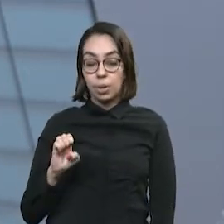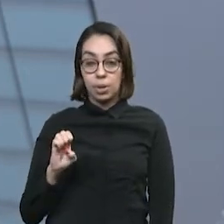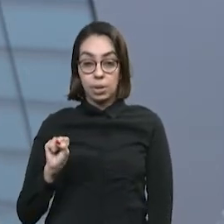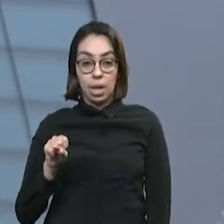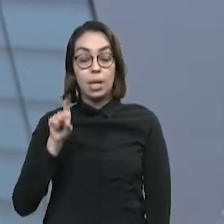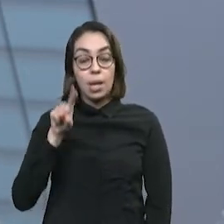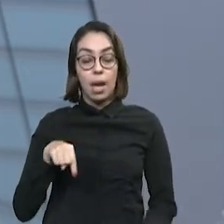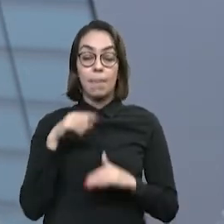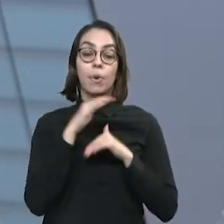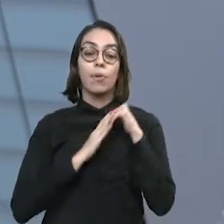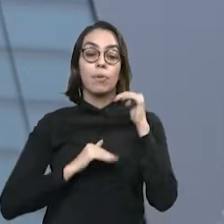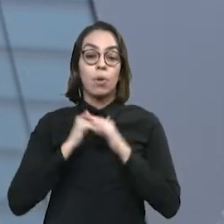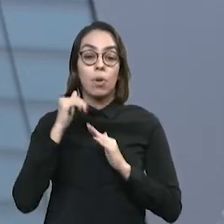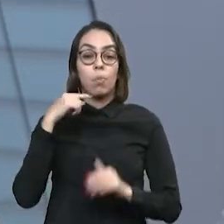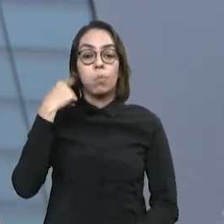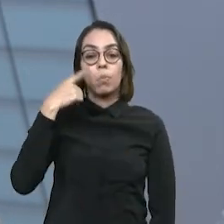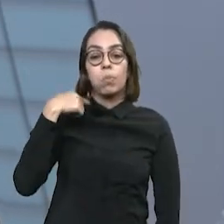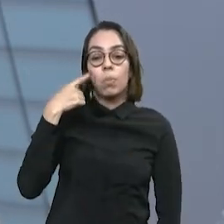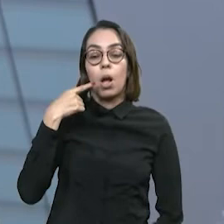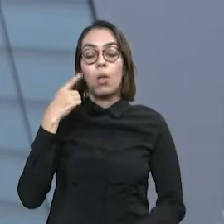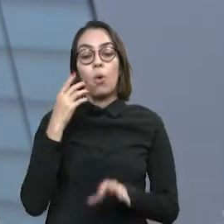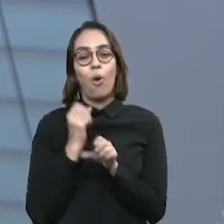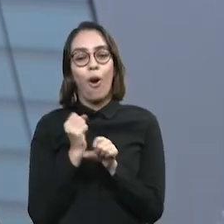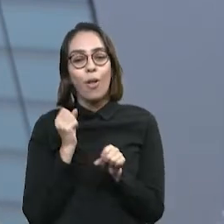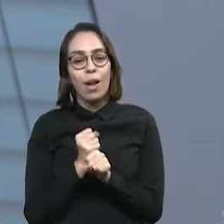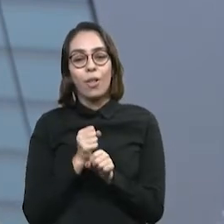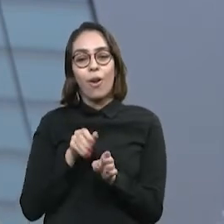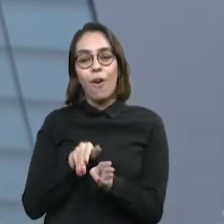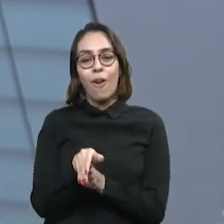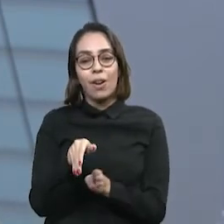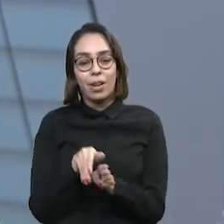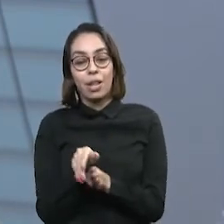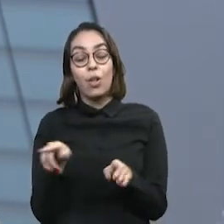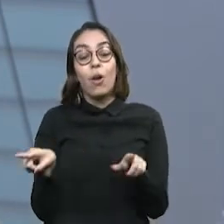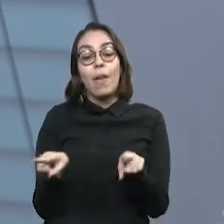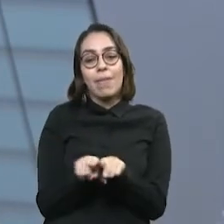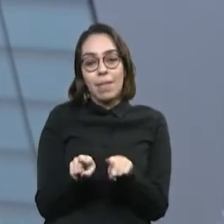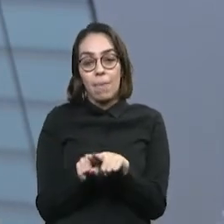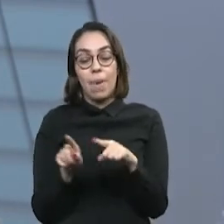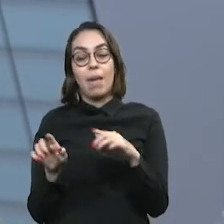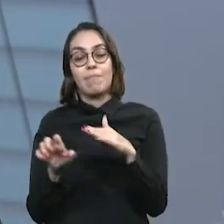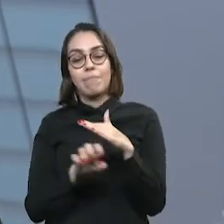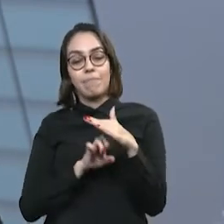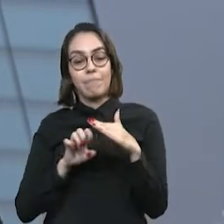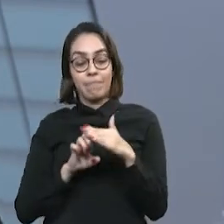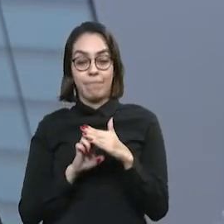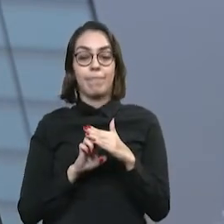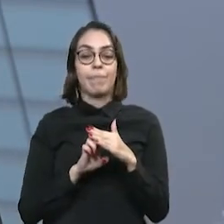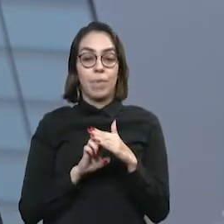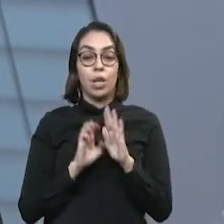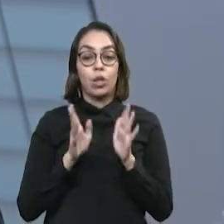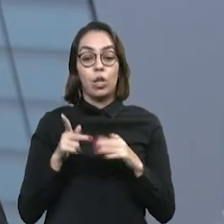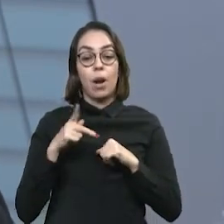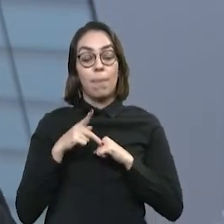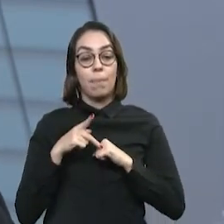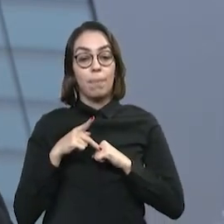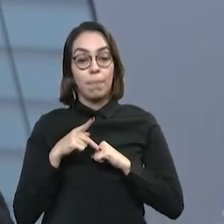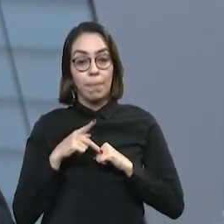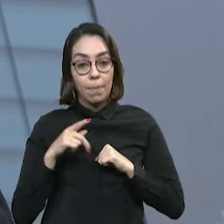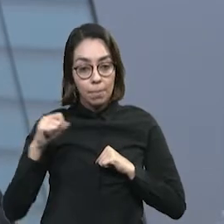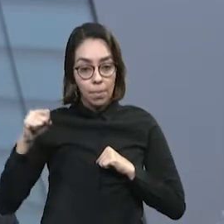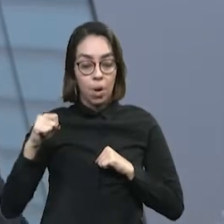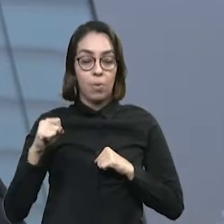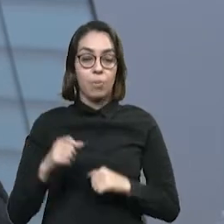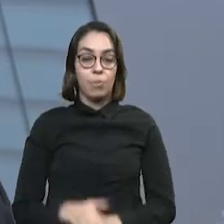contador, consultor e empreendedor. Ele tem pós-graduação em direito tributário, trabalhista e